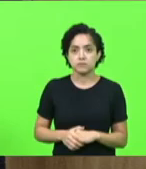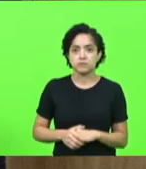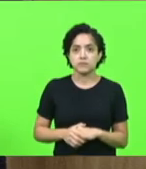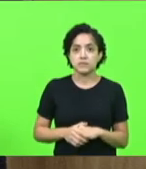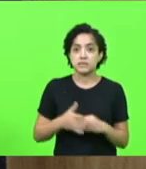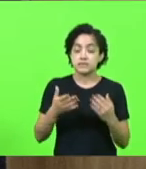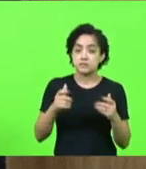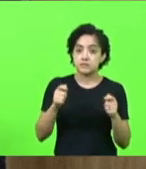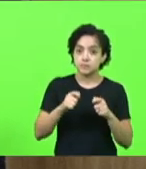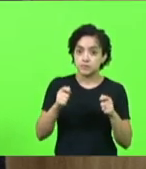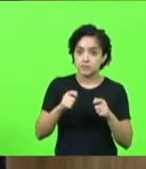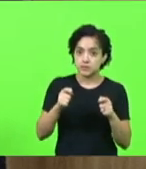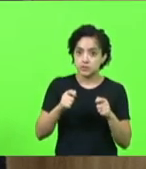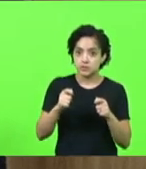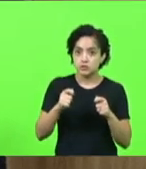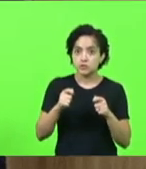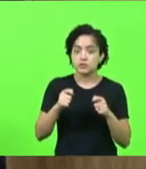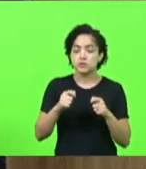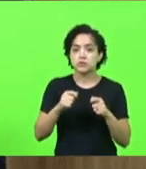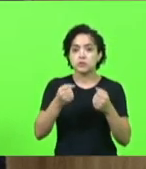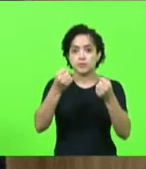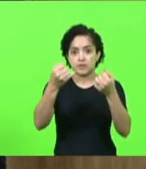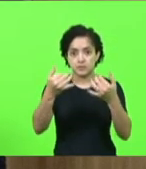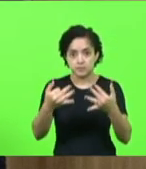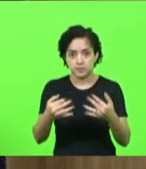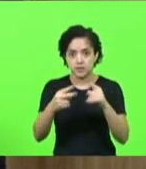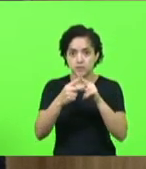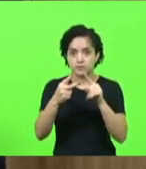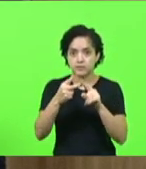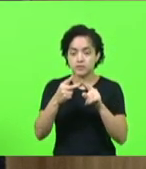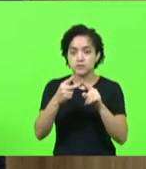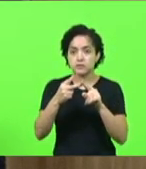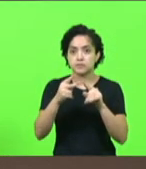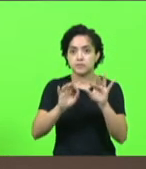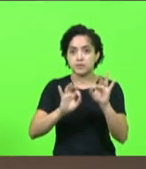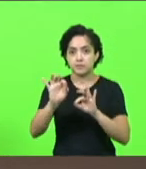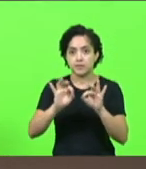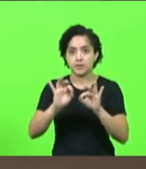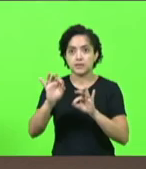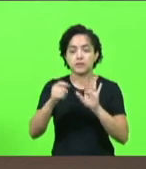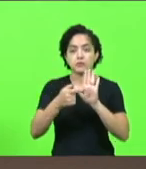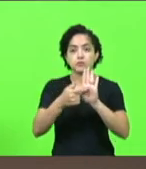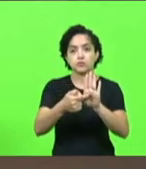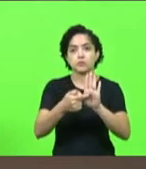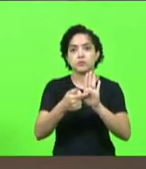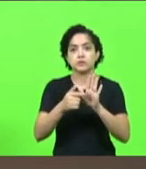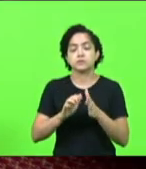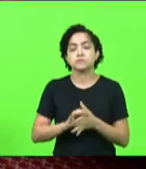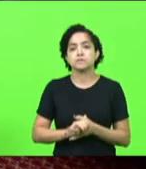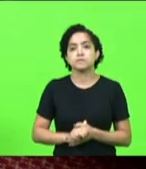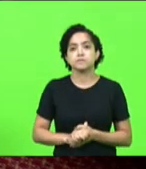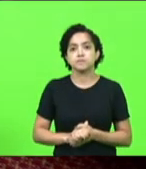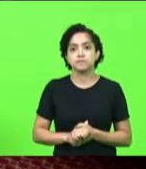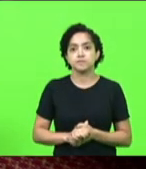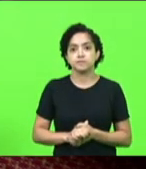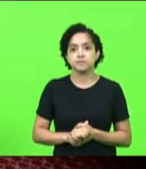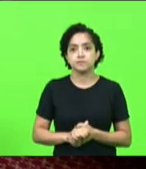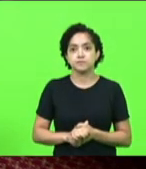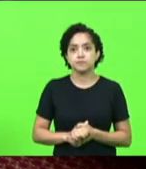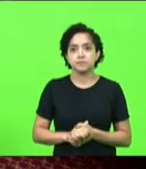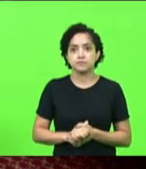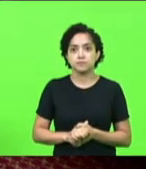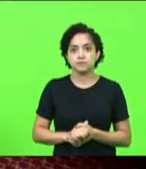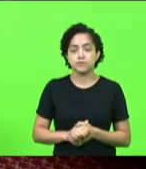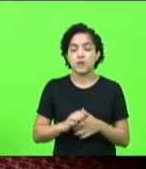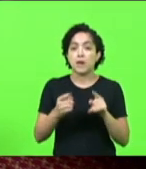permitir apenas para justificar eu fiz duas indicações claro tem um tempo que for necessário deputado um esclarecimento obrigado deputado bom